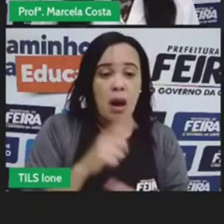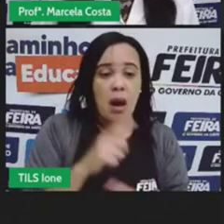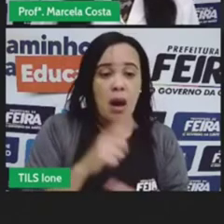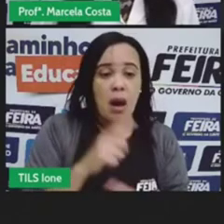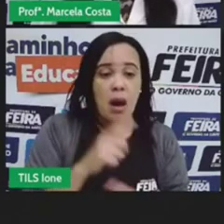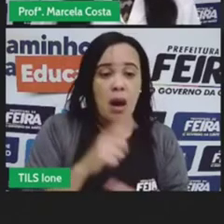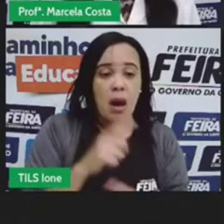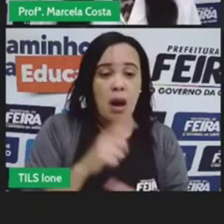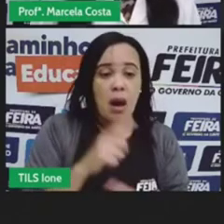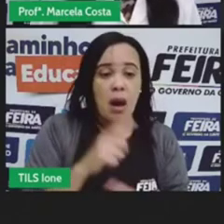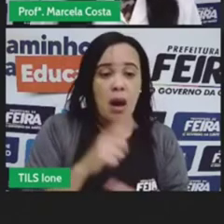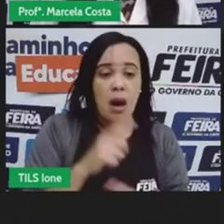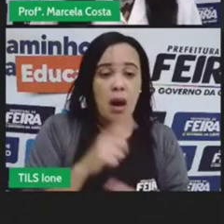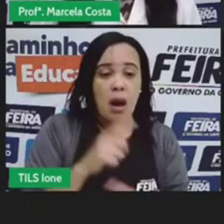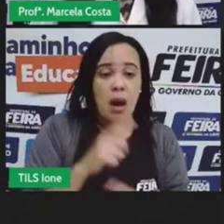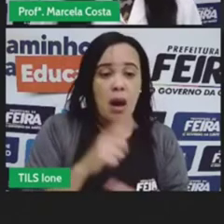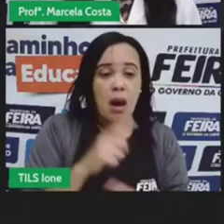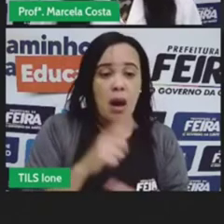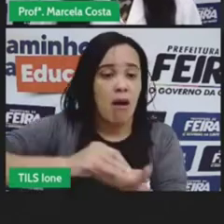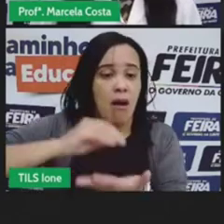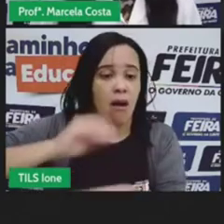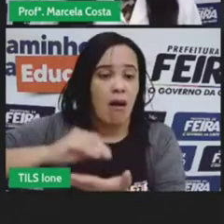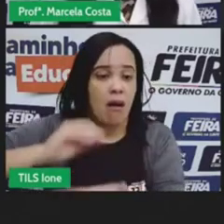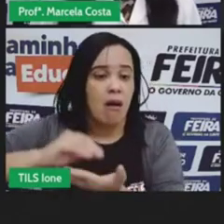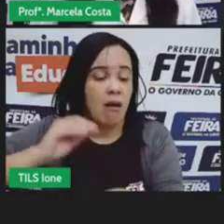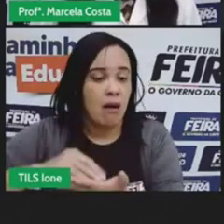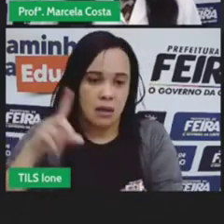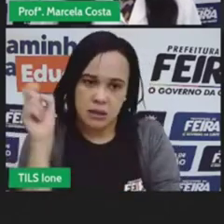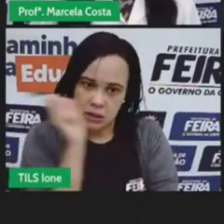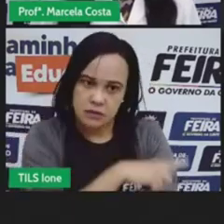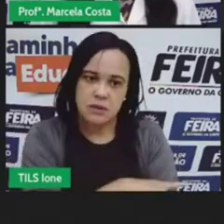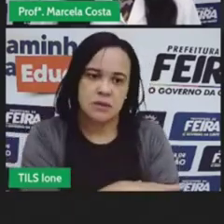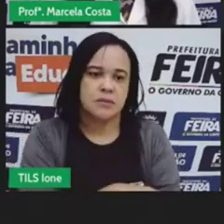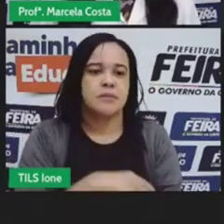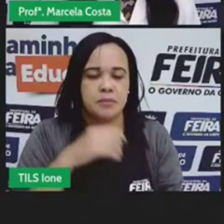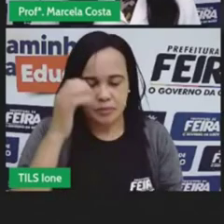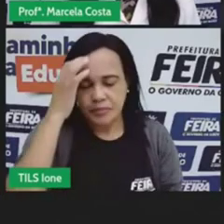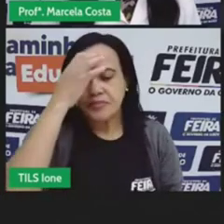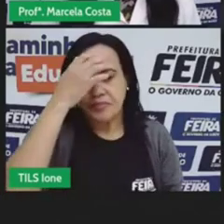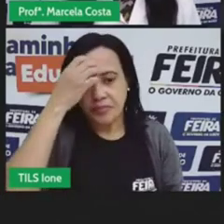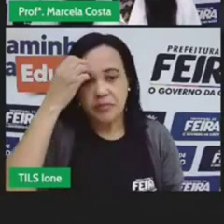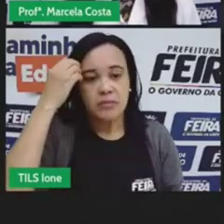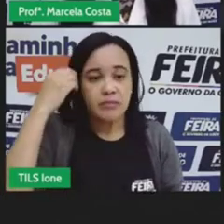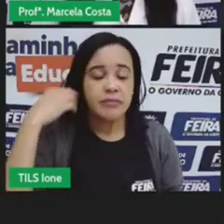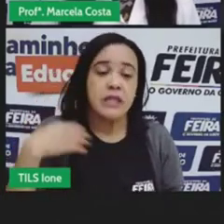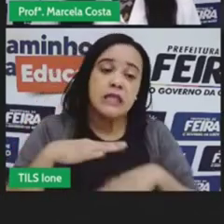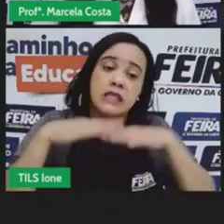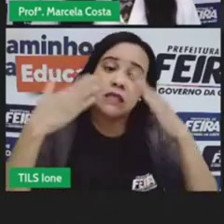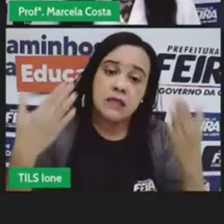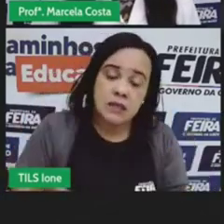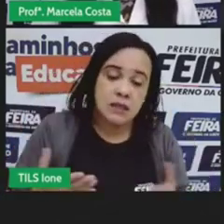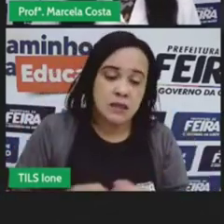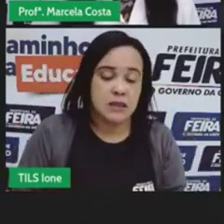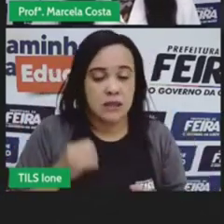grande então toda vez que você pensar em pedir alguma coisa para os seus familiares para os seus